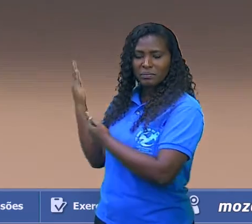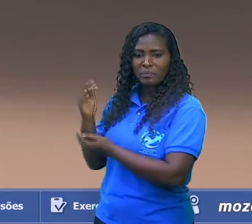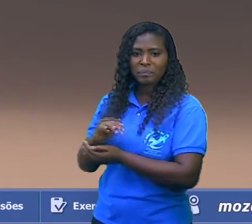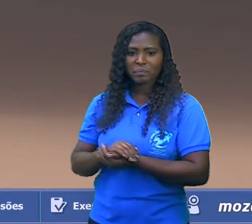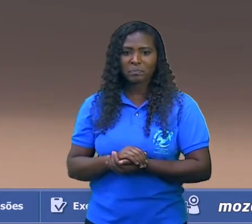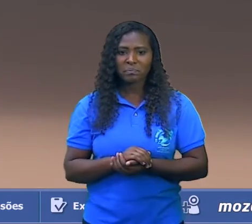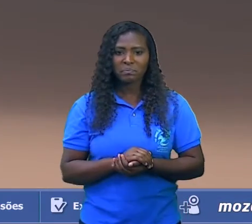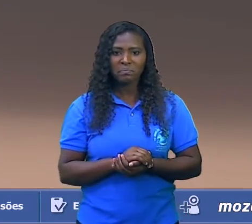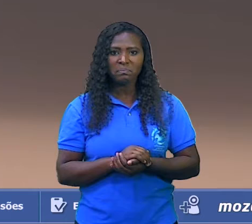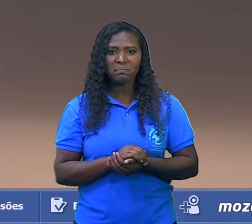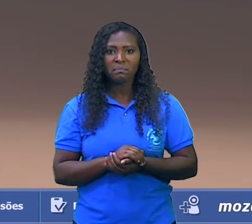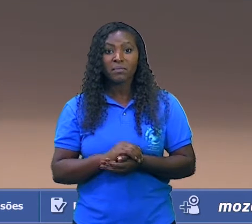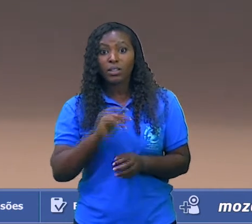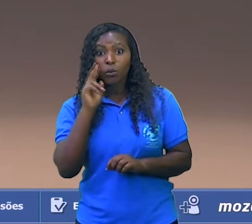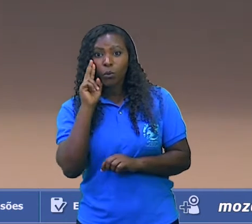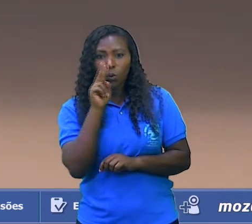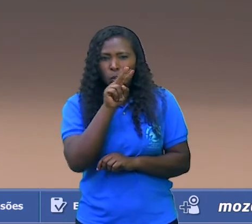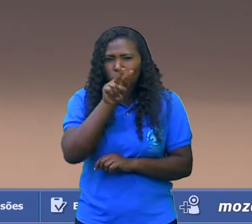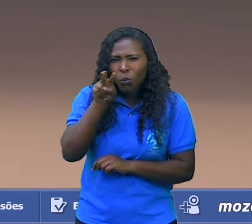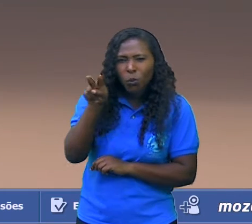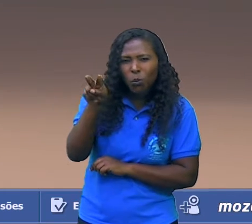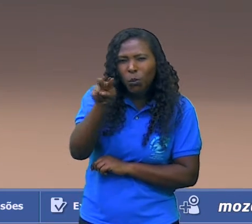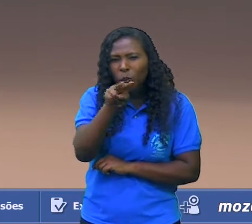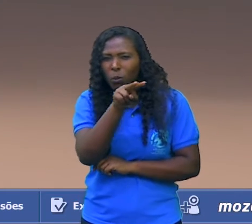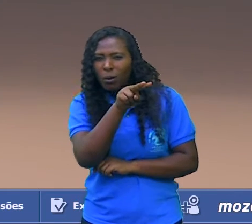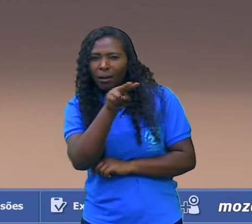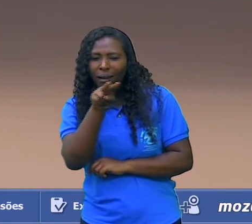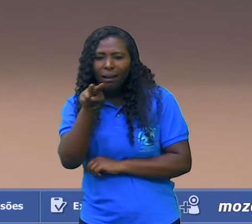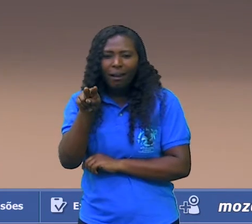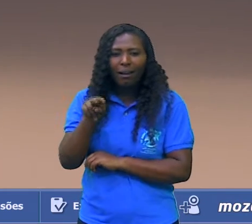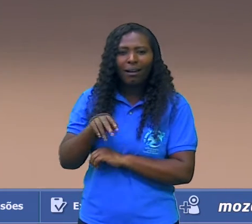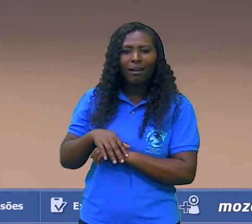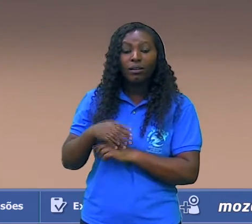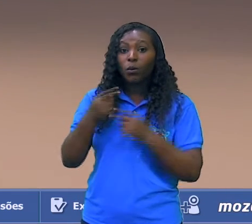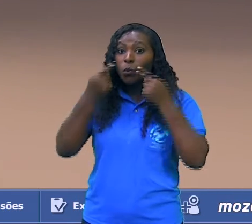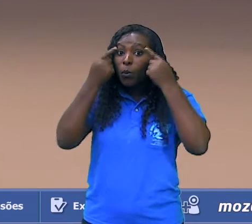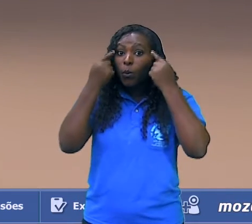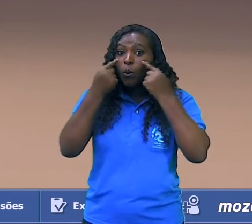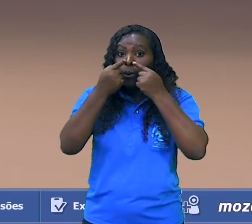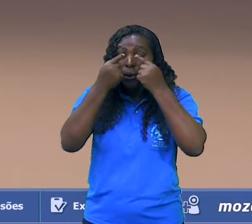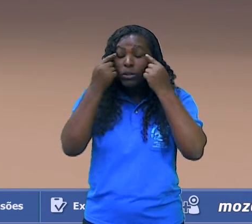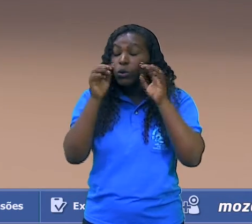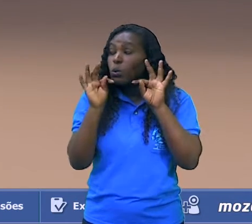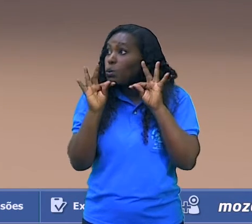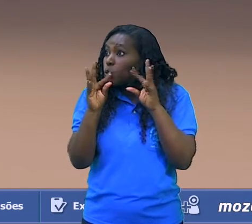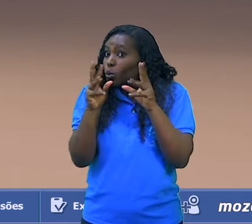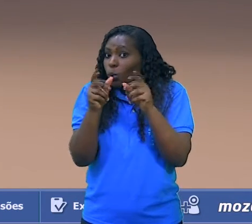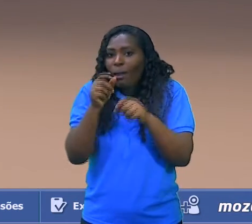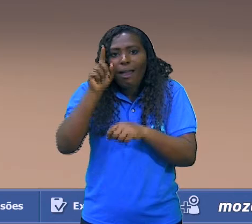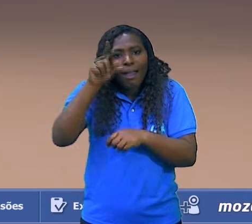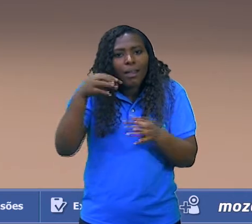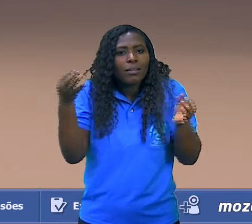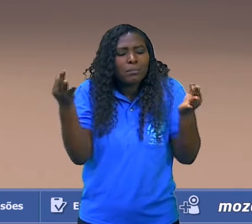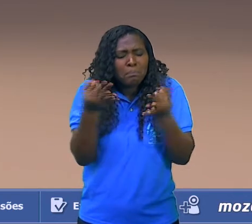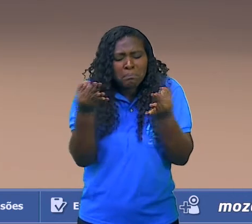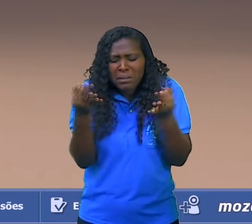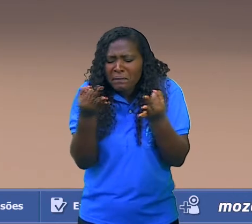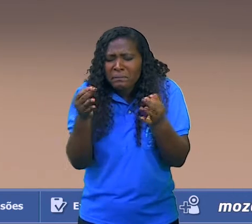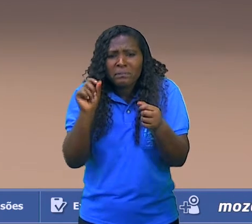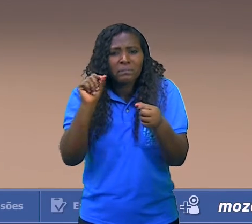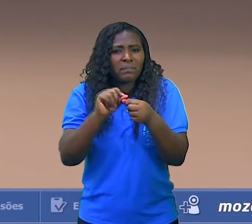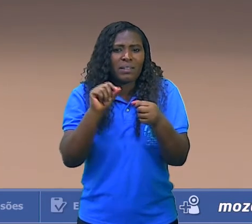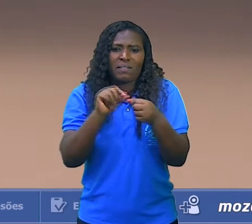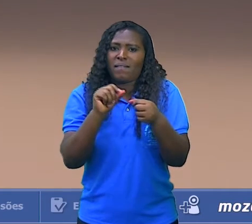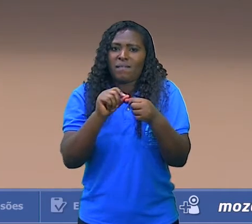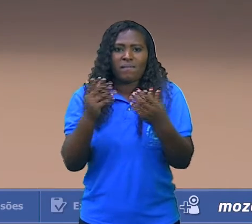o olhar. Então, tudo isso é esculpido, né? Com perfeição a